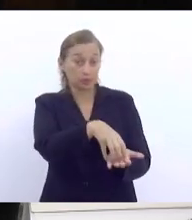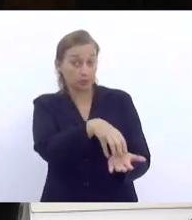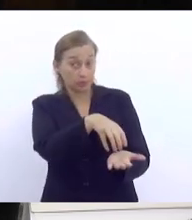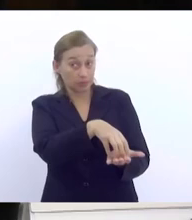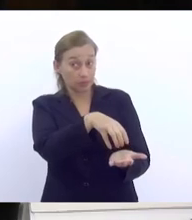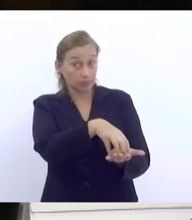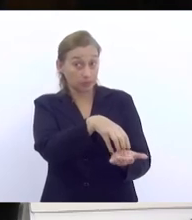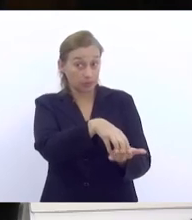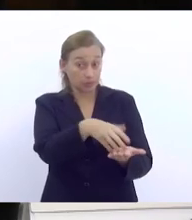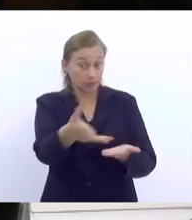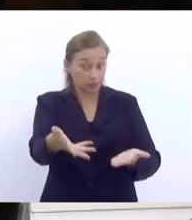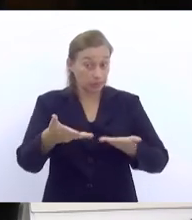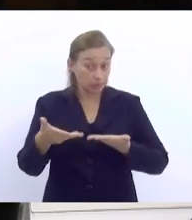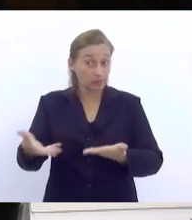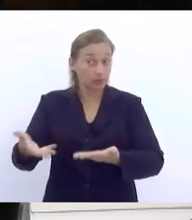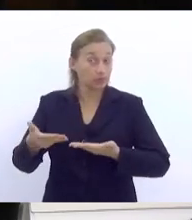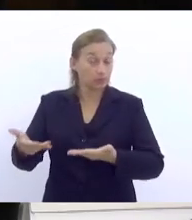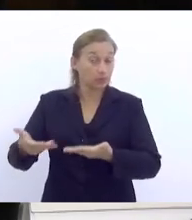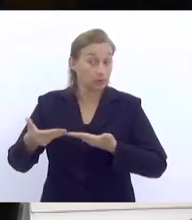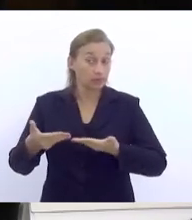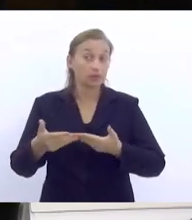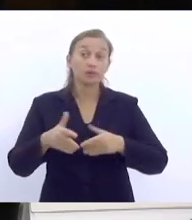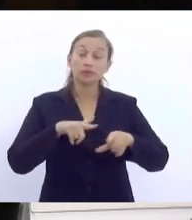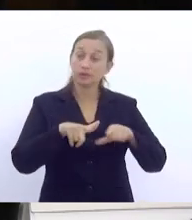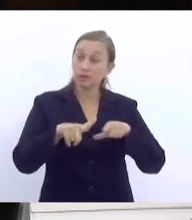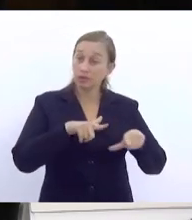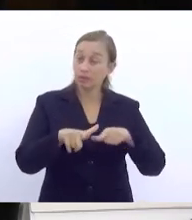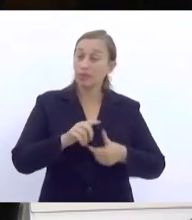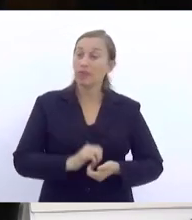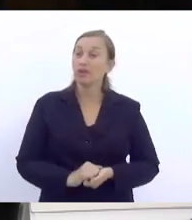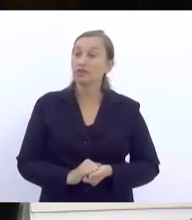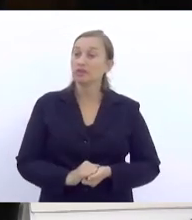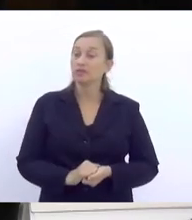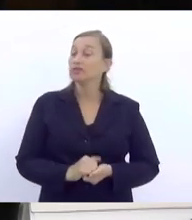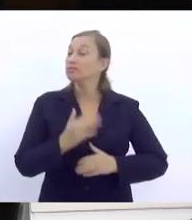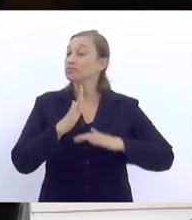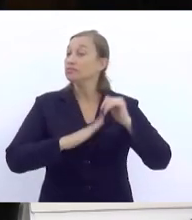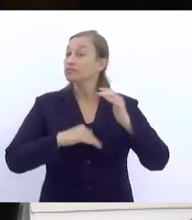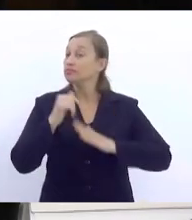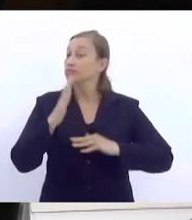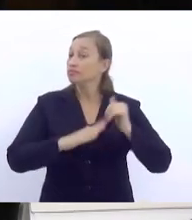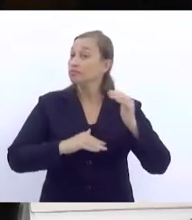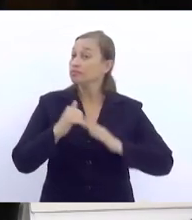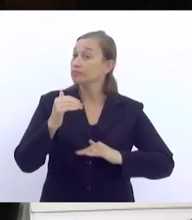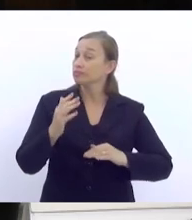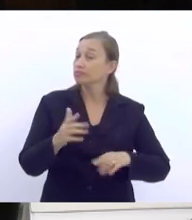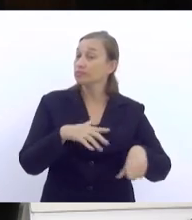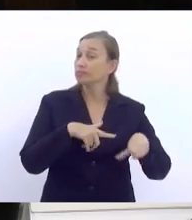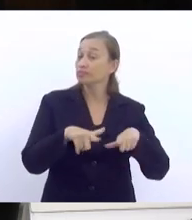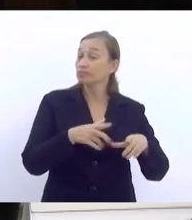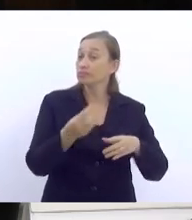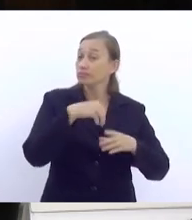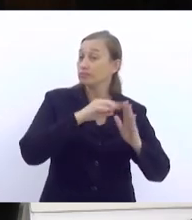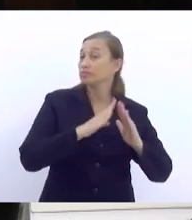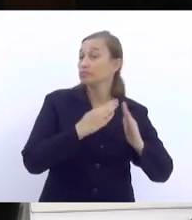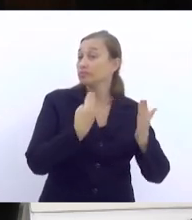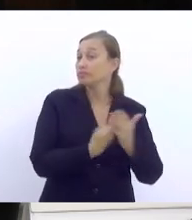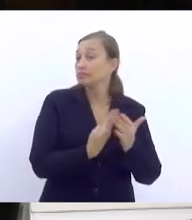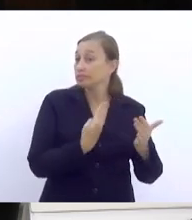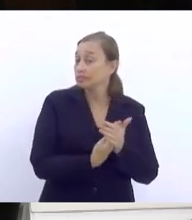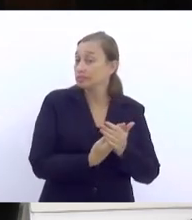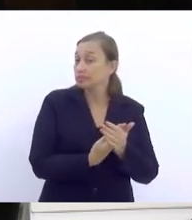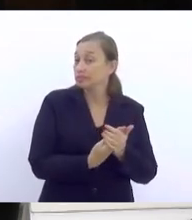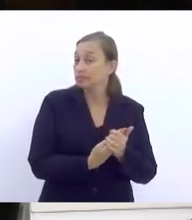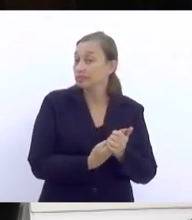sendo convidados para atuar nesse trabalho, são profissionais que atuam nas escolas com